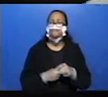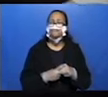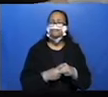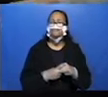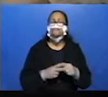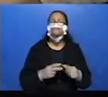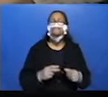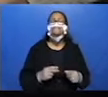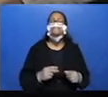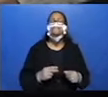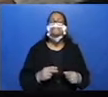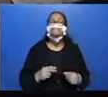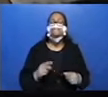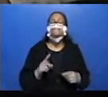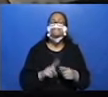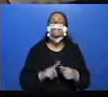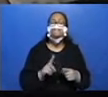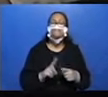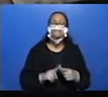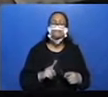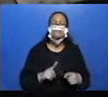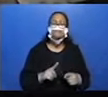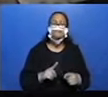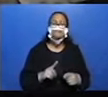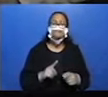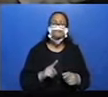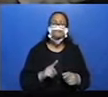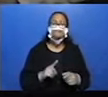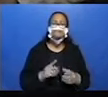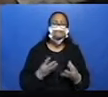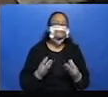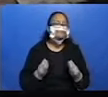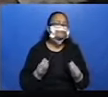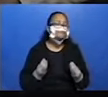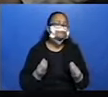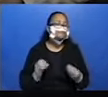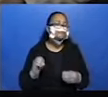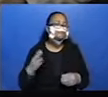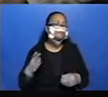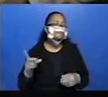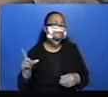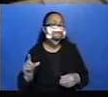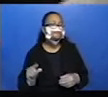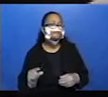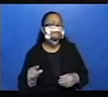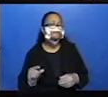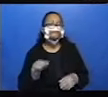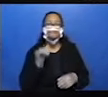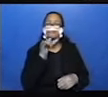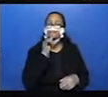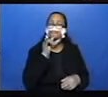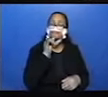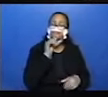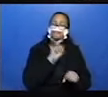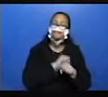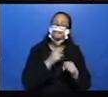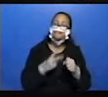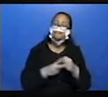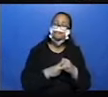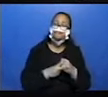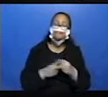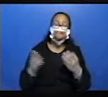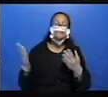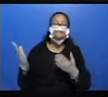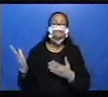Por quê? Intensidade. Muito ou pouco. Muito ou pouco. São dois exemplos de advérbio de